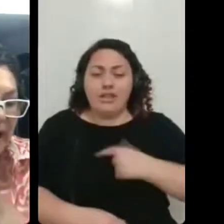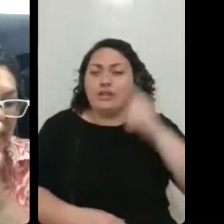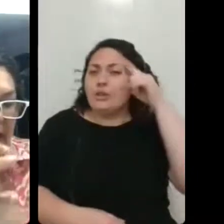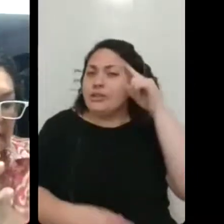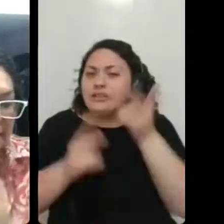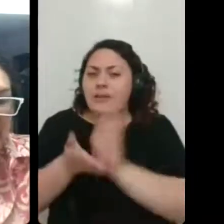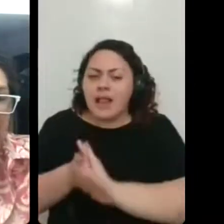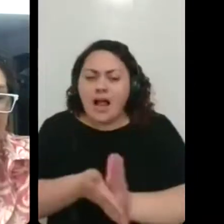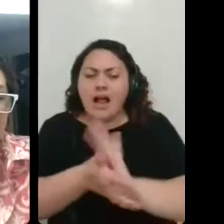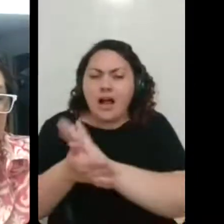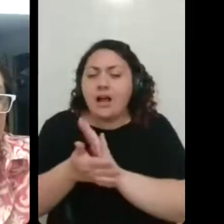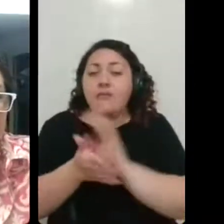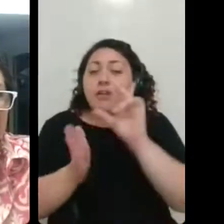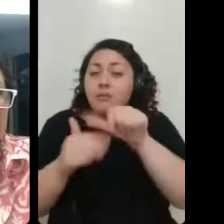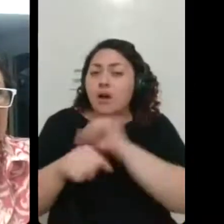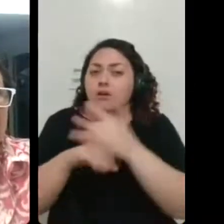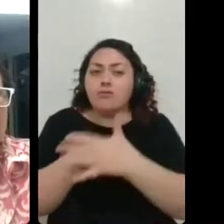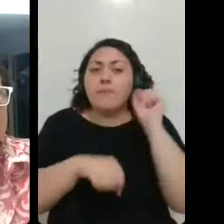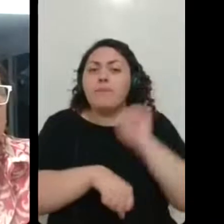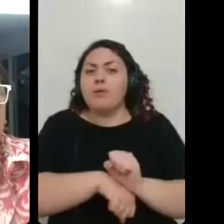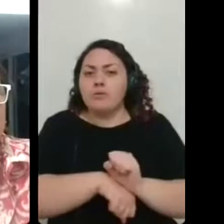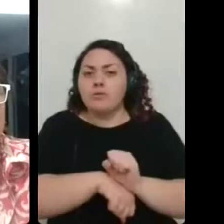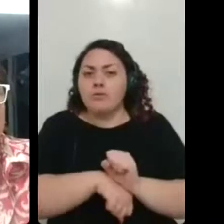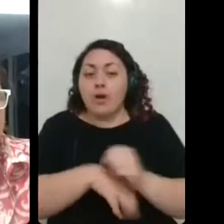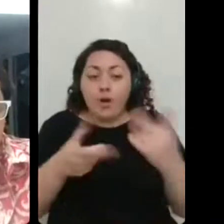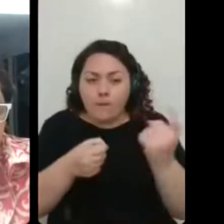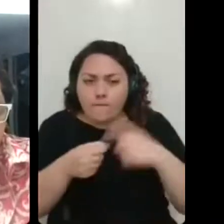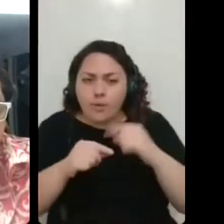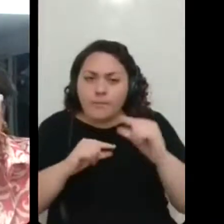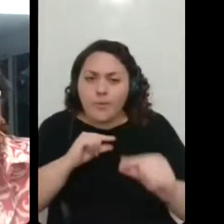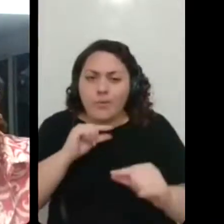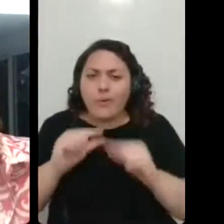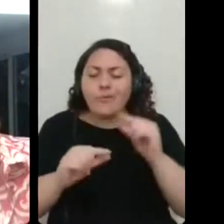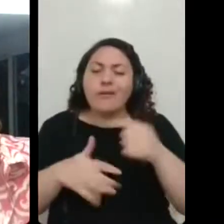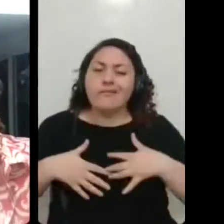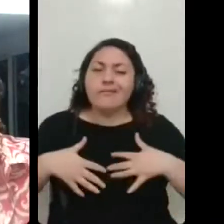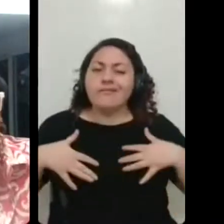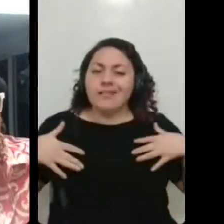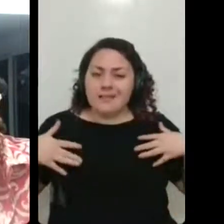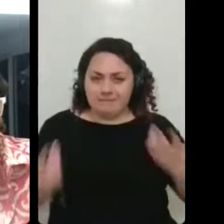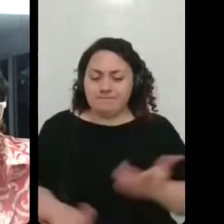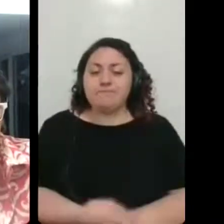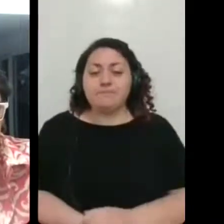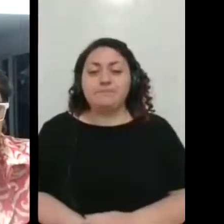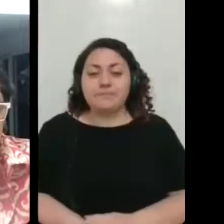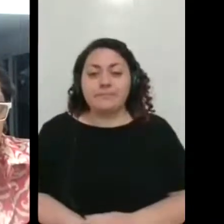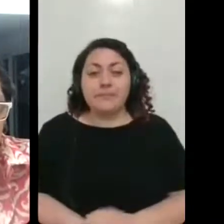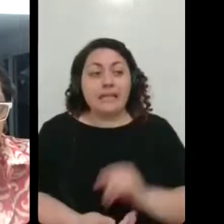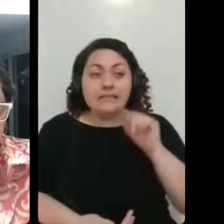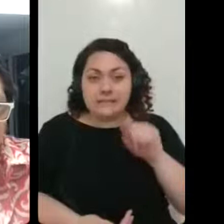isso, né? Então, essas coisas, assim, passam a ter um valor muito, muito